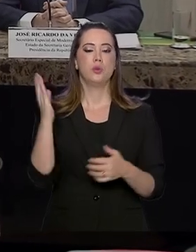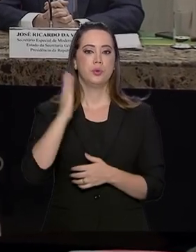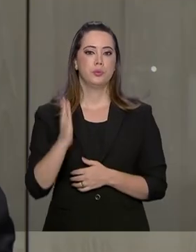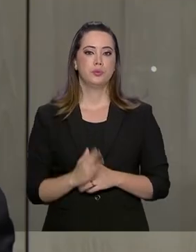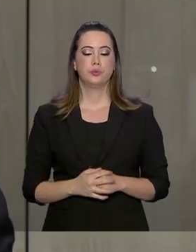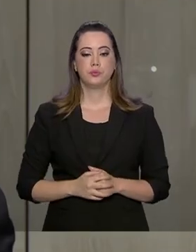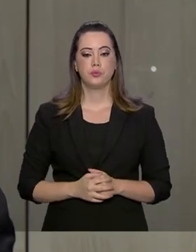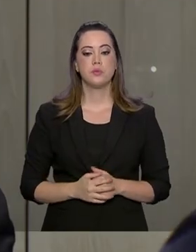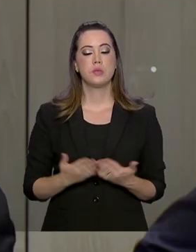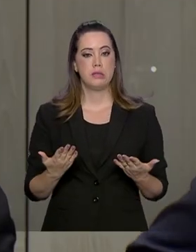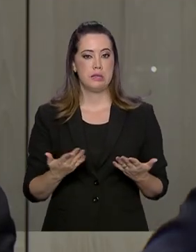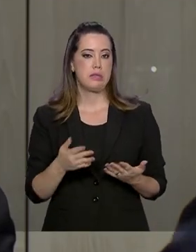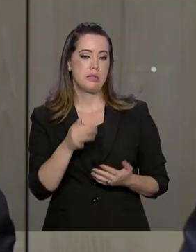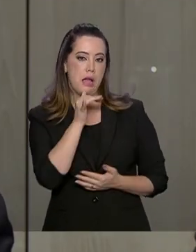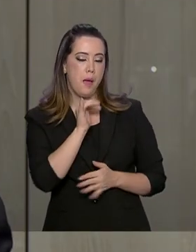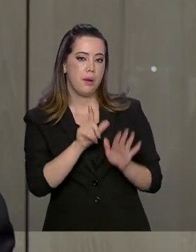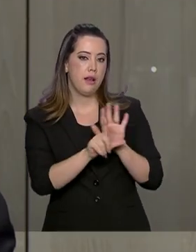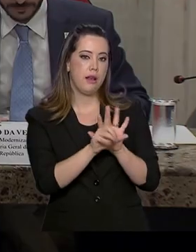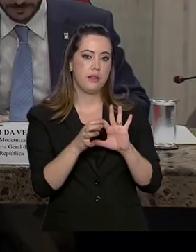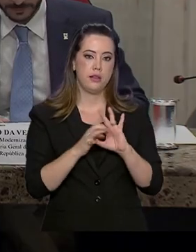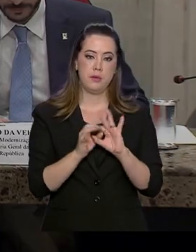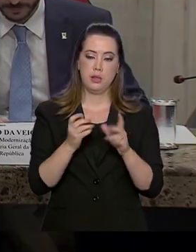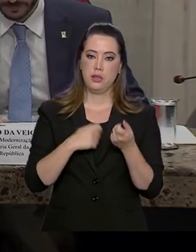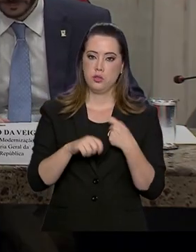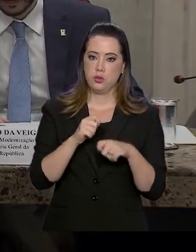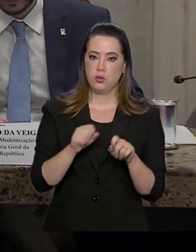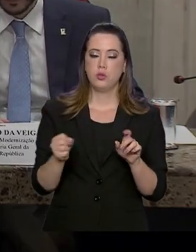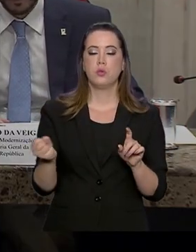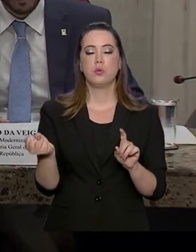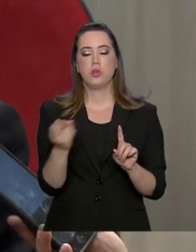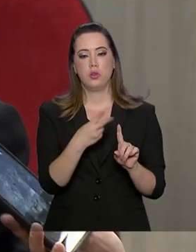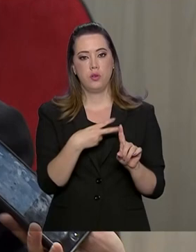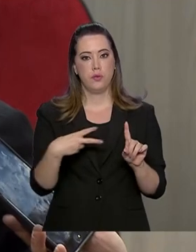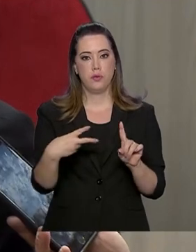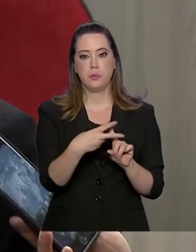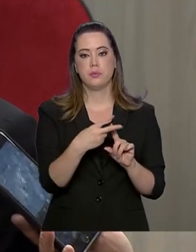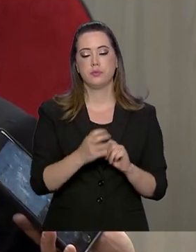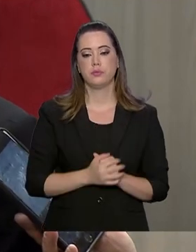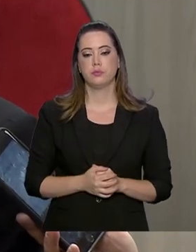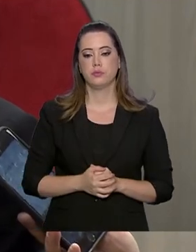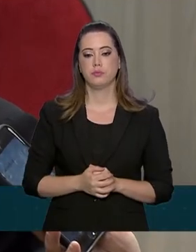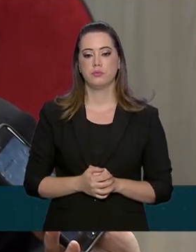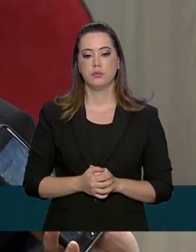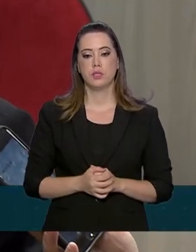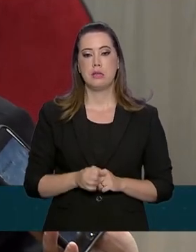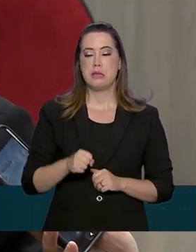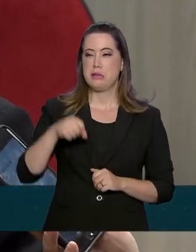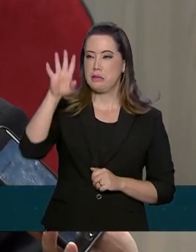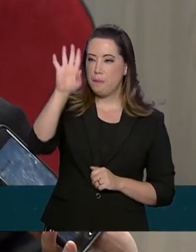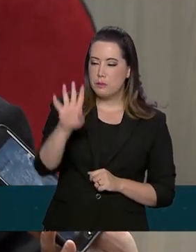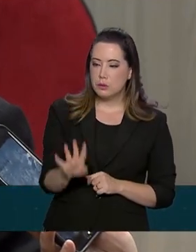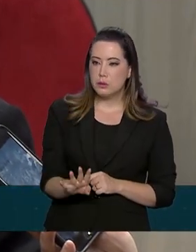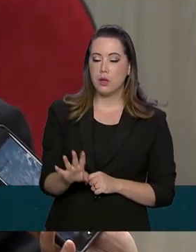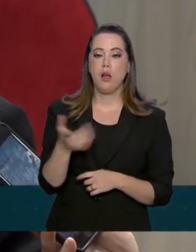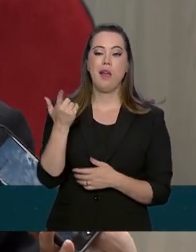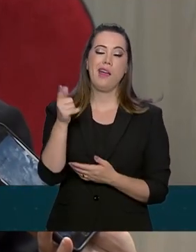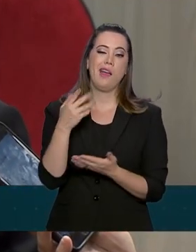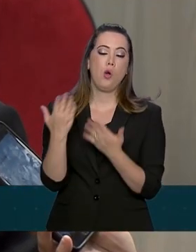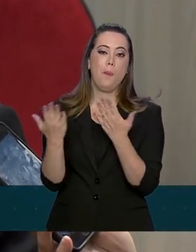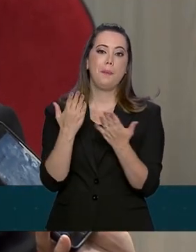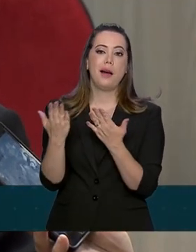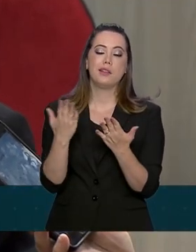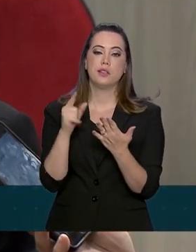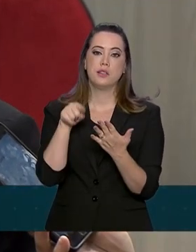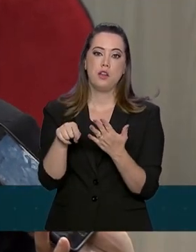Brasil, como a Lei da Liberdade Econômica e a Nova Previdência. Esse ranking foi feito com base em formulários preenchidos em